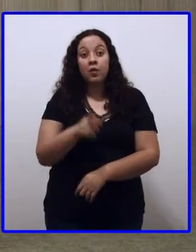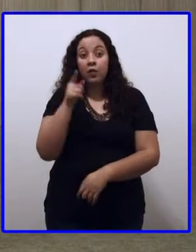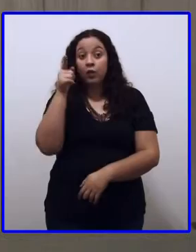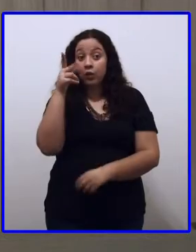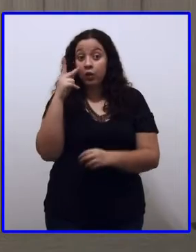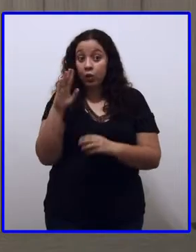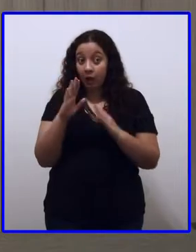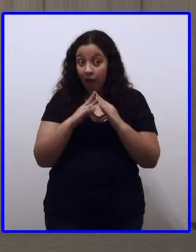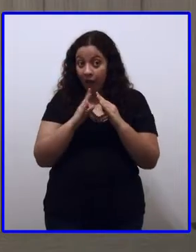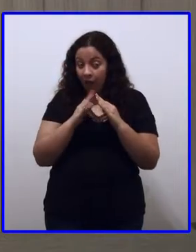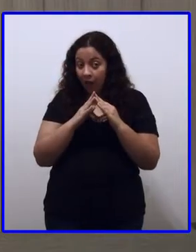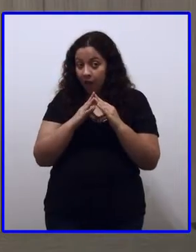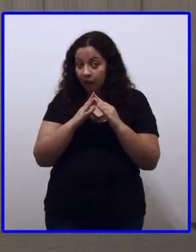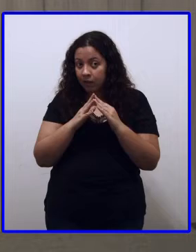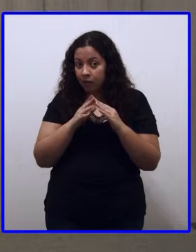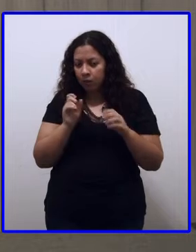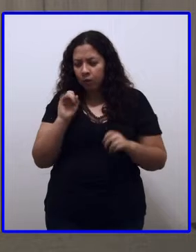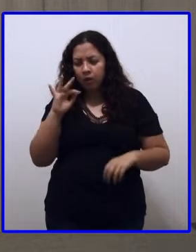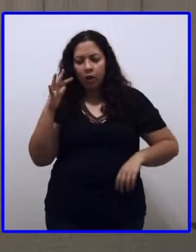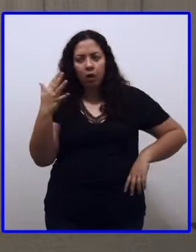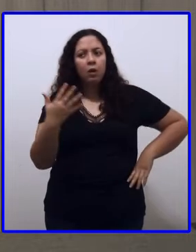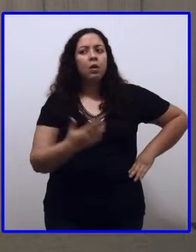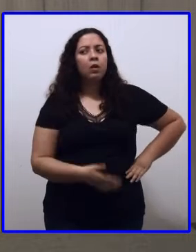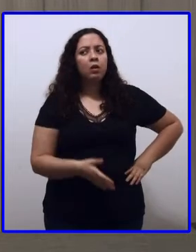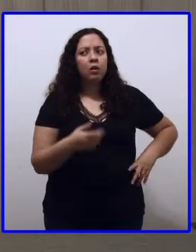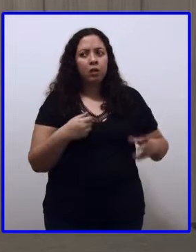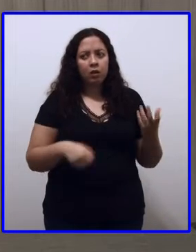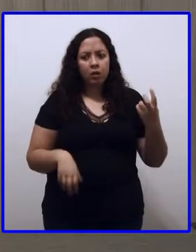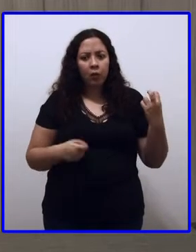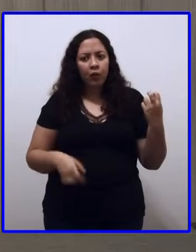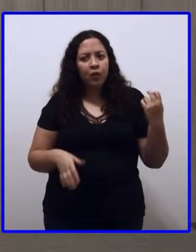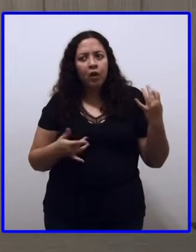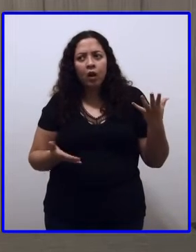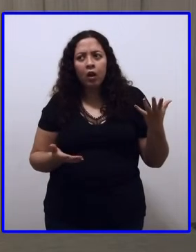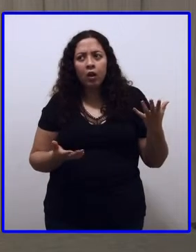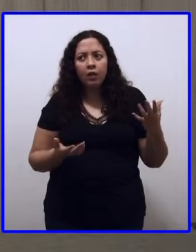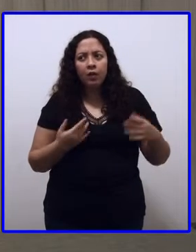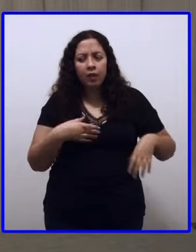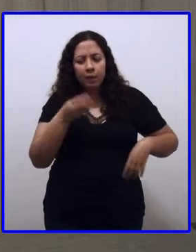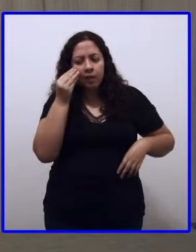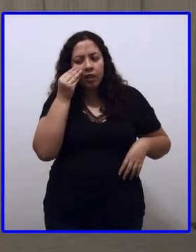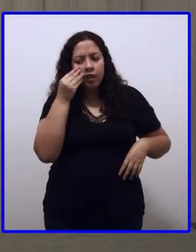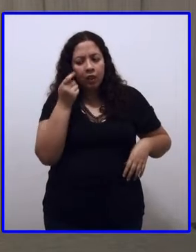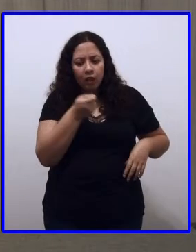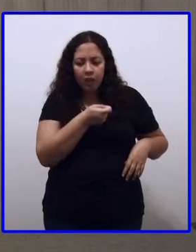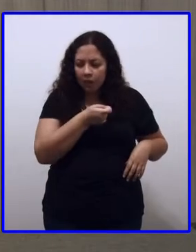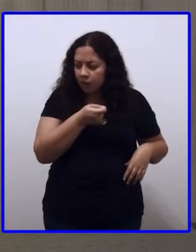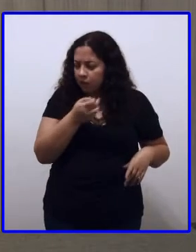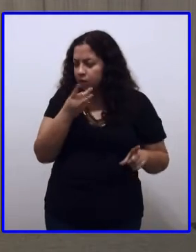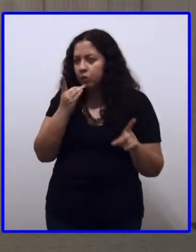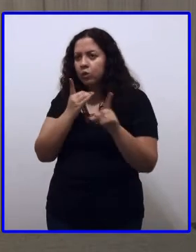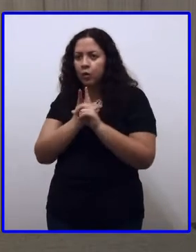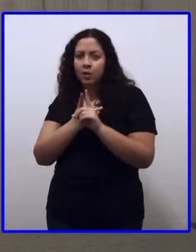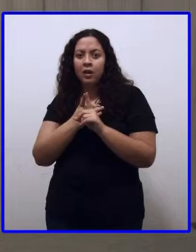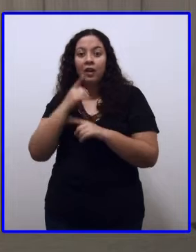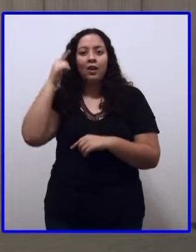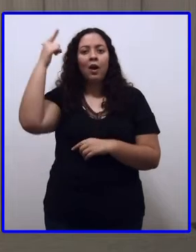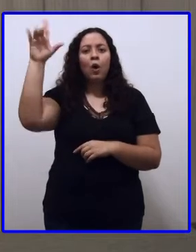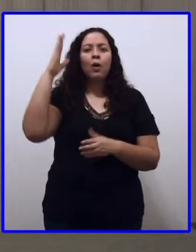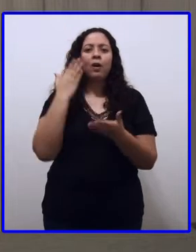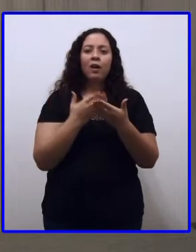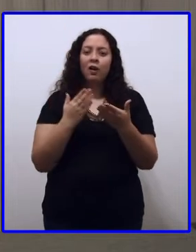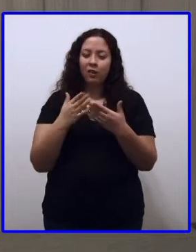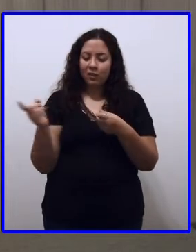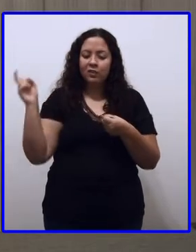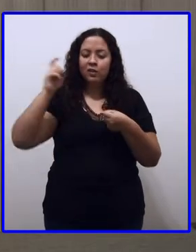Você aí na sua casa, você vai pensar o que será que aconteceu. Será que isso aqui ajuda a gente a descobrir? E na aula que vem a gente volta.